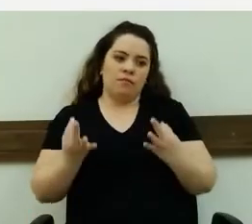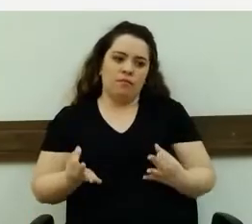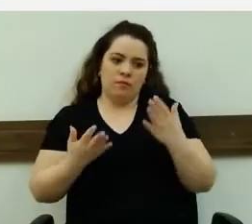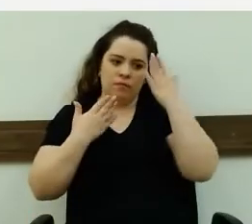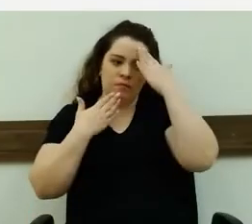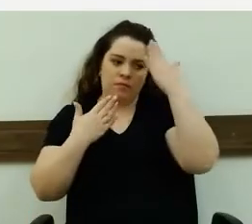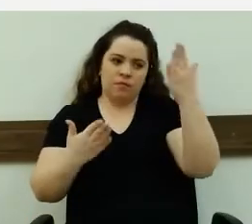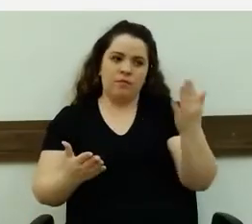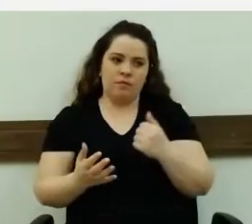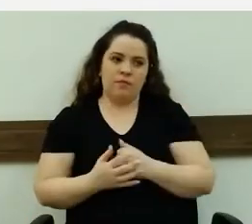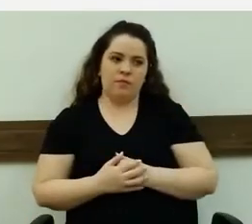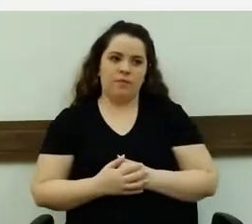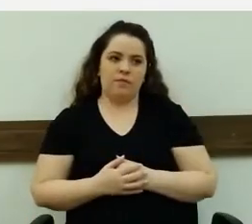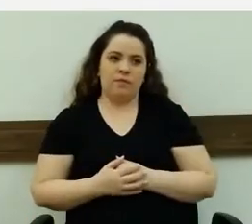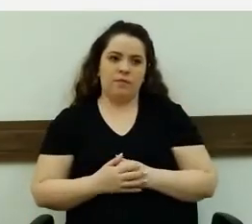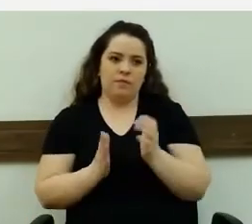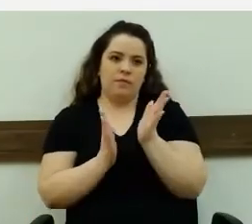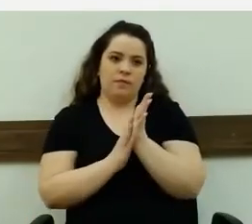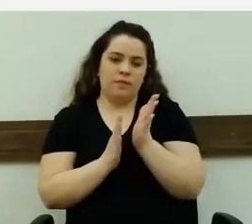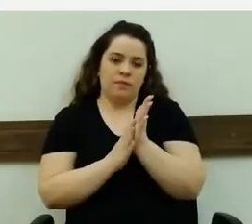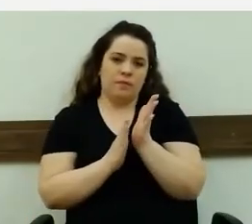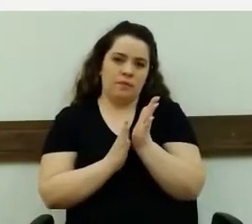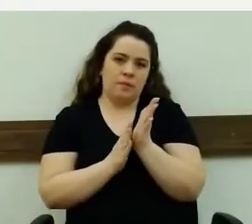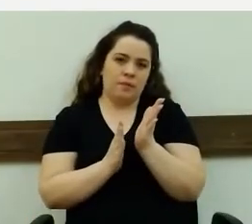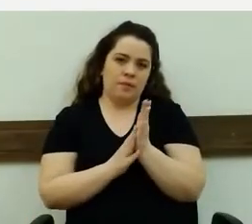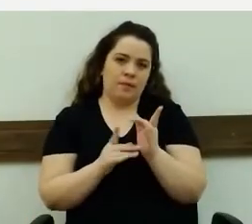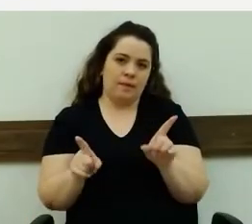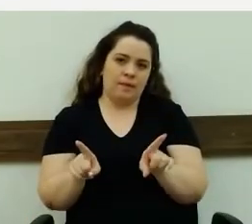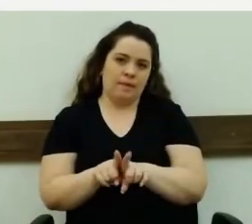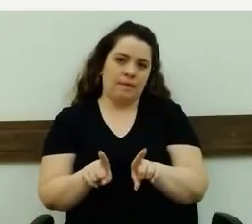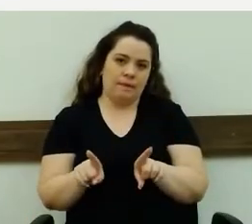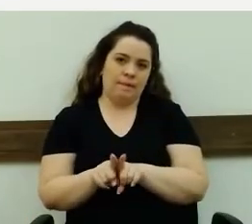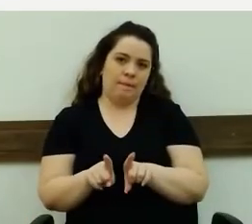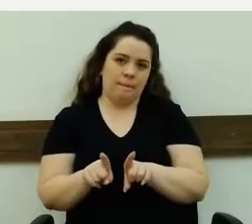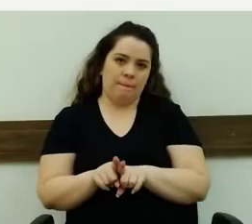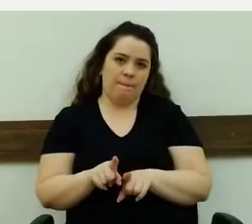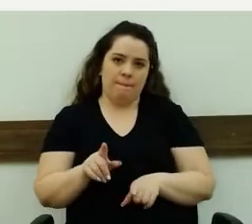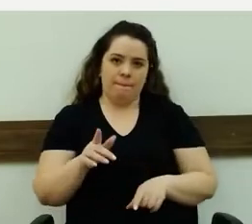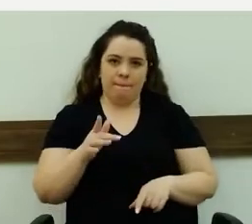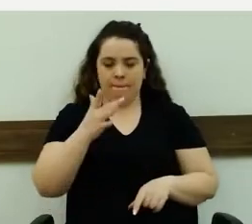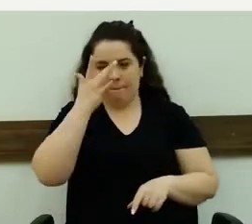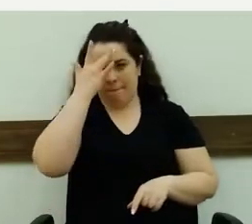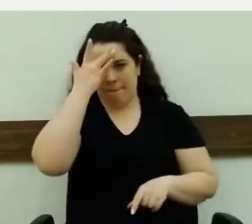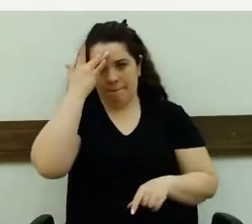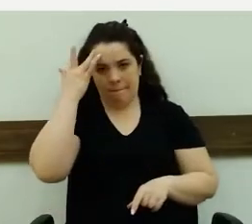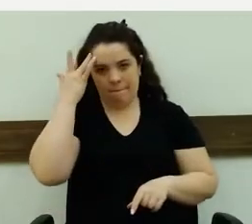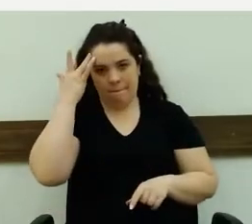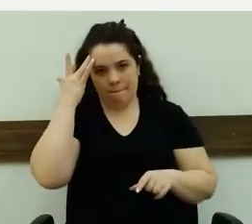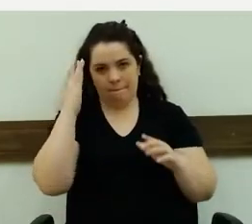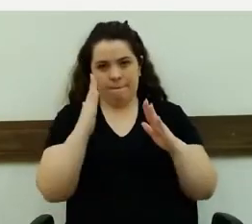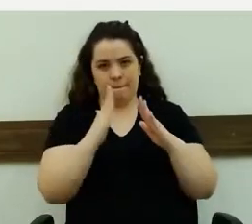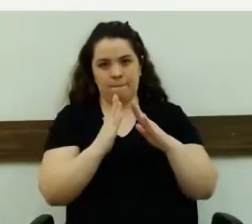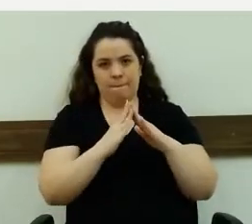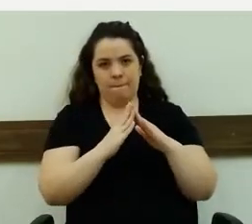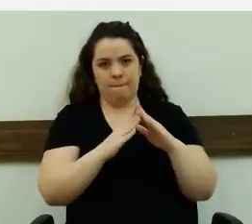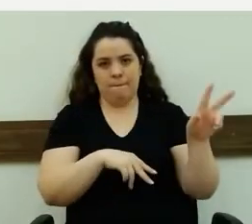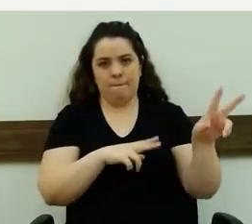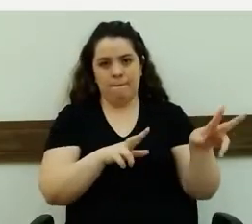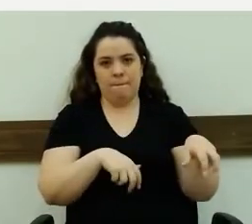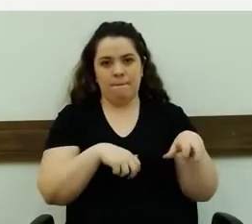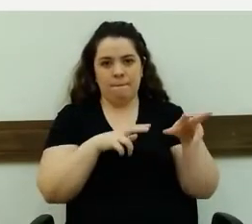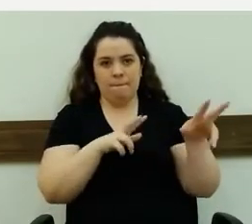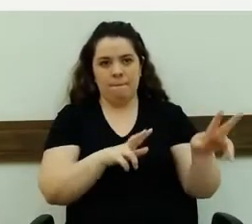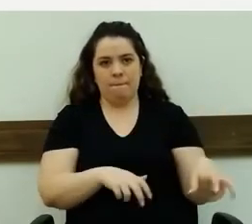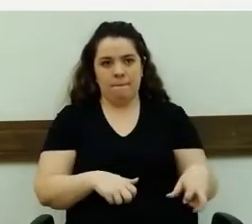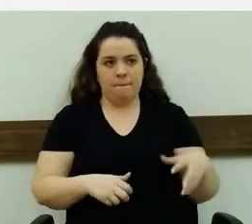Muito obrigado. Parabenizar também aos moradores da Vila Rural, eu acredito que o vereador Beto vai trazer alguma